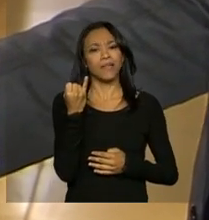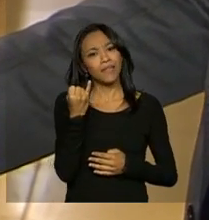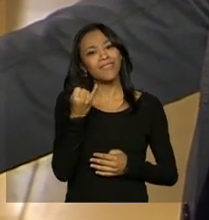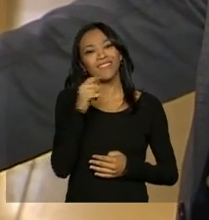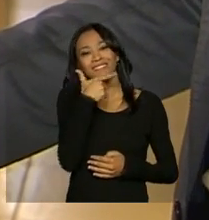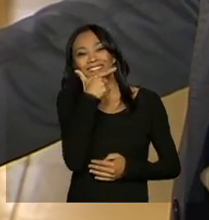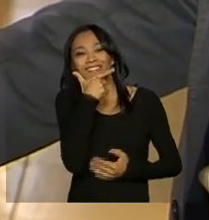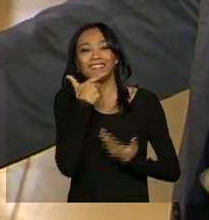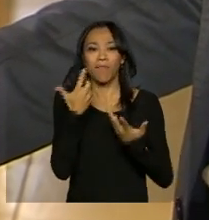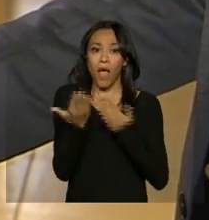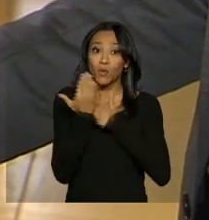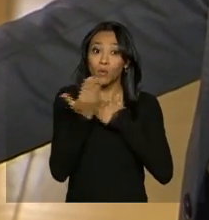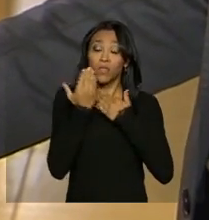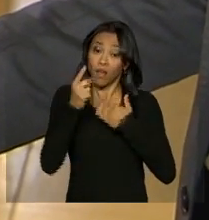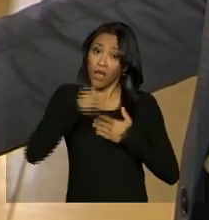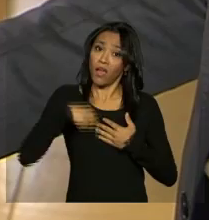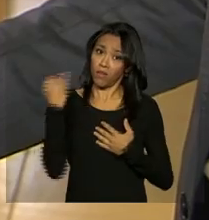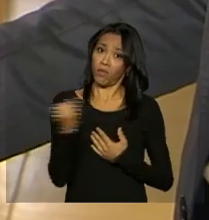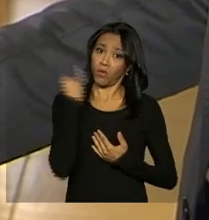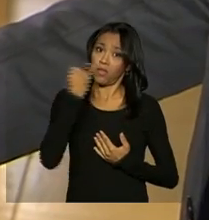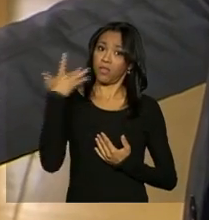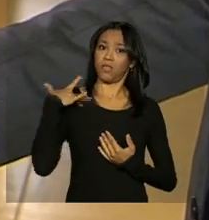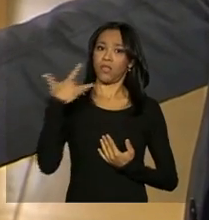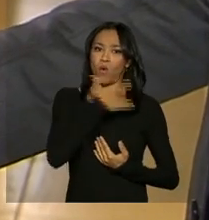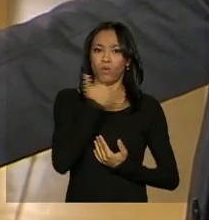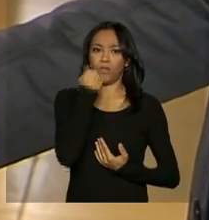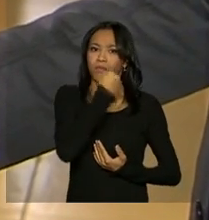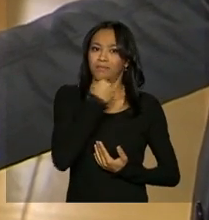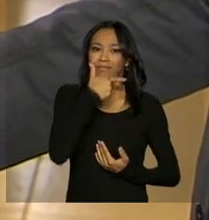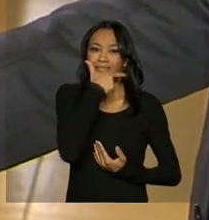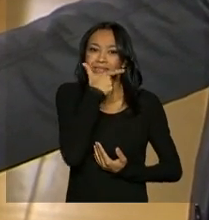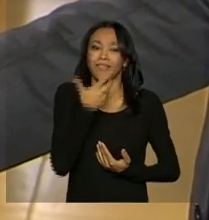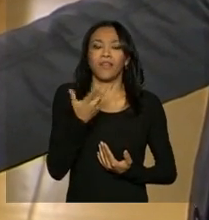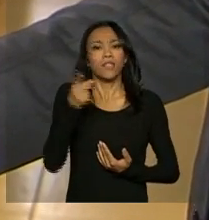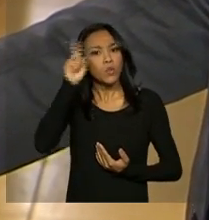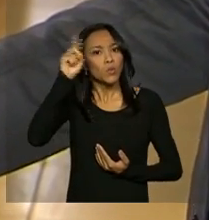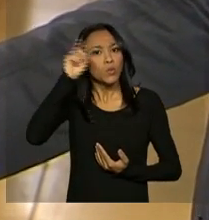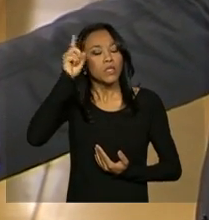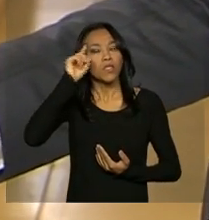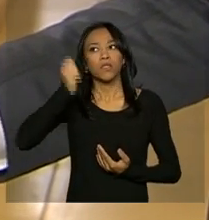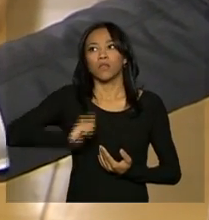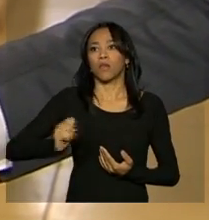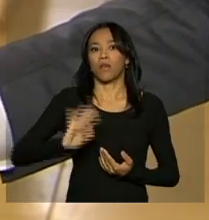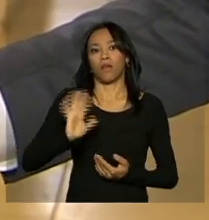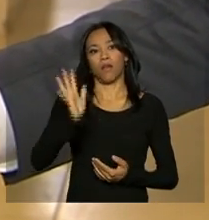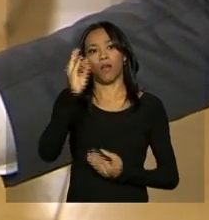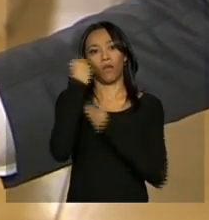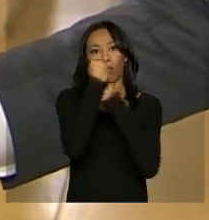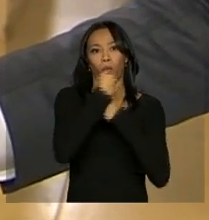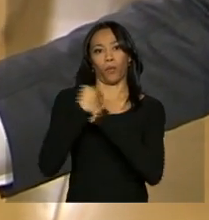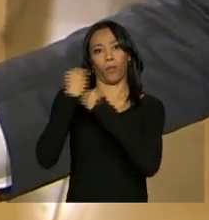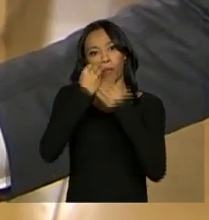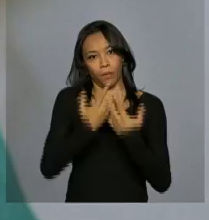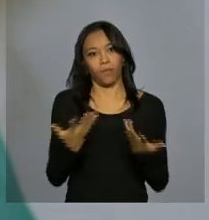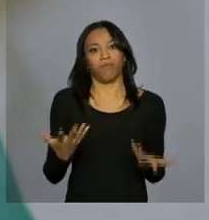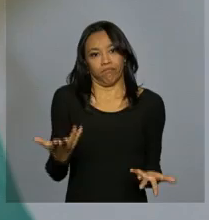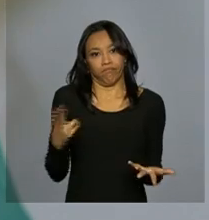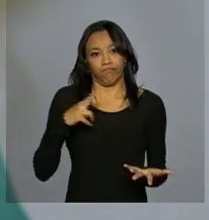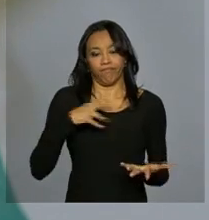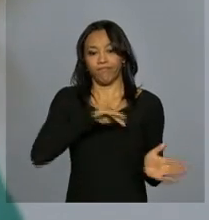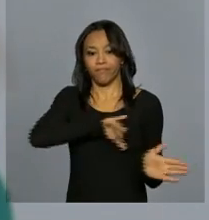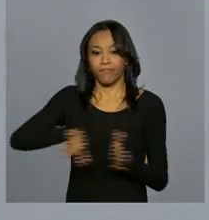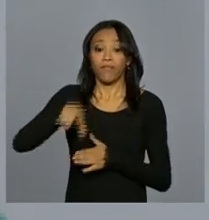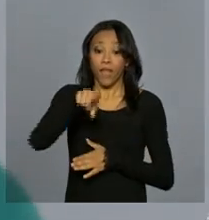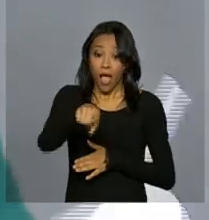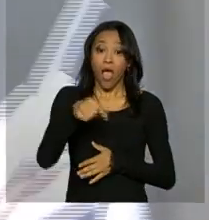de estar ajudando, porque é muito importante a saúde bucal. O tratamento está cada dia mais caro para fazer um tratamento desse. O